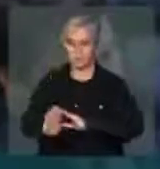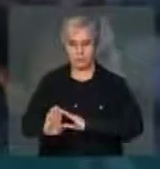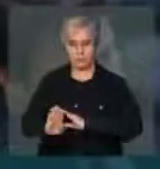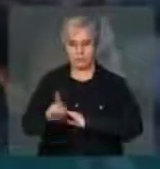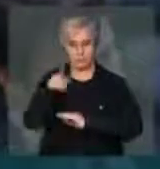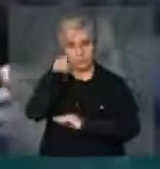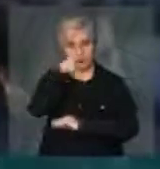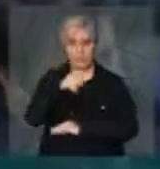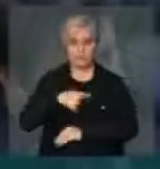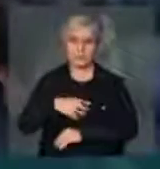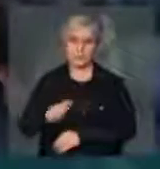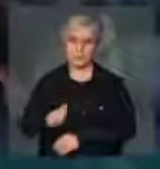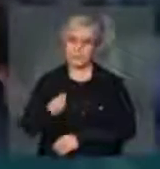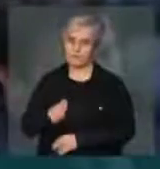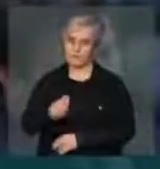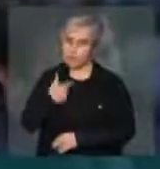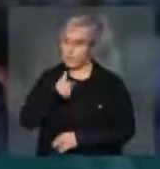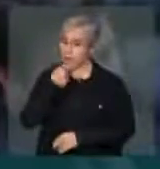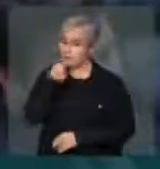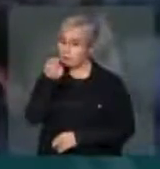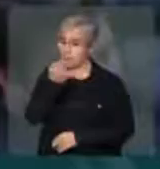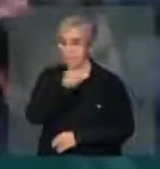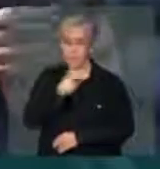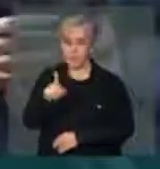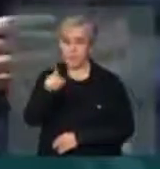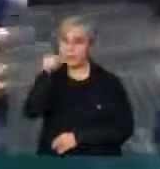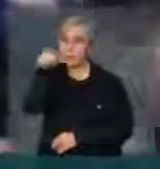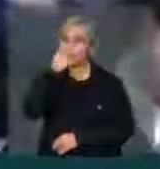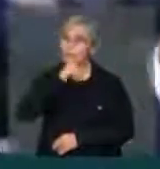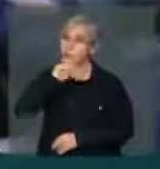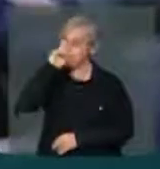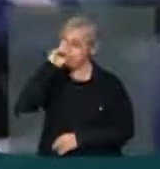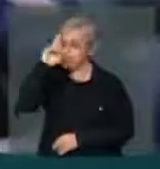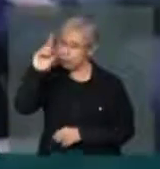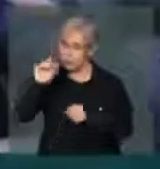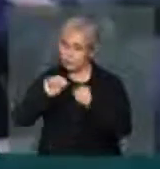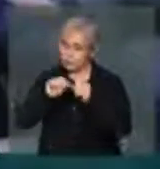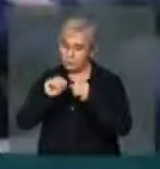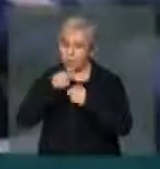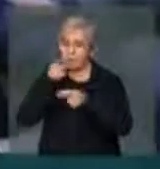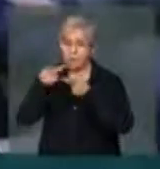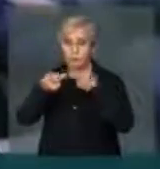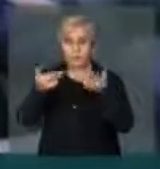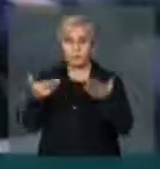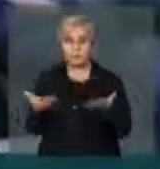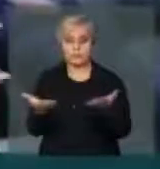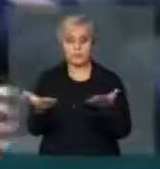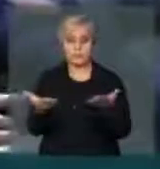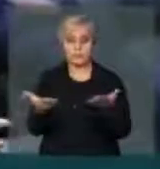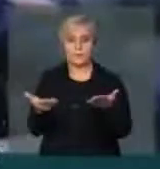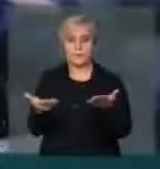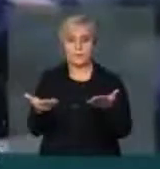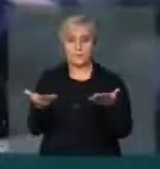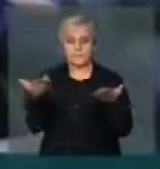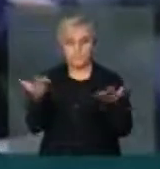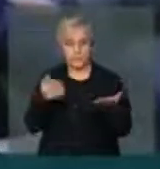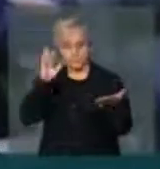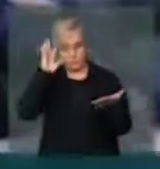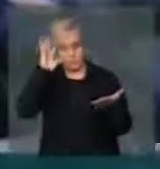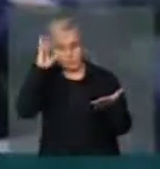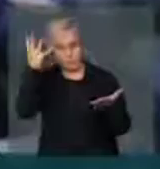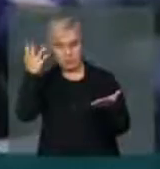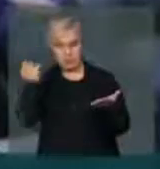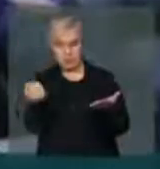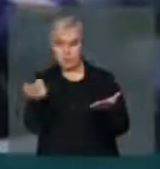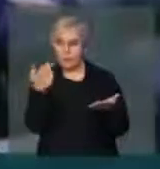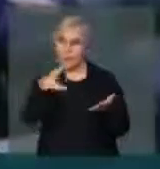deslocavam. Não fui eu que disse isso, foi V. Exª que acabou de pronunciar essa decisão ou